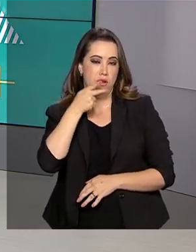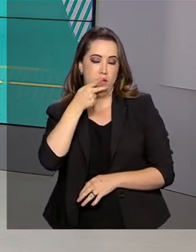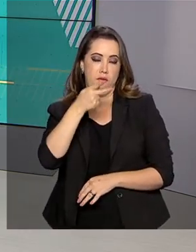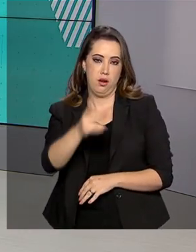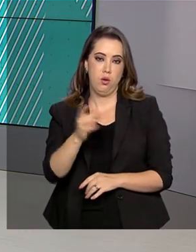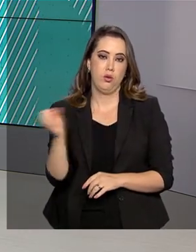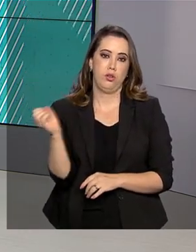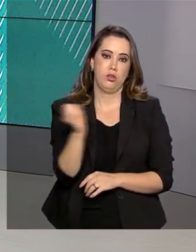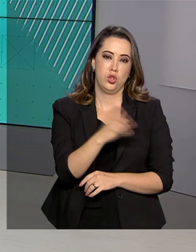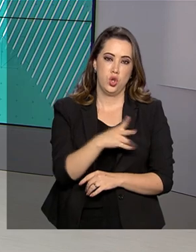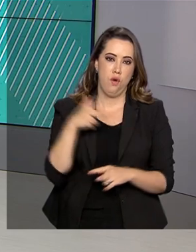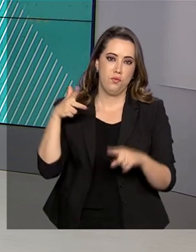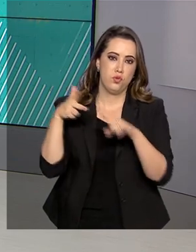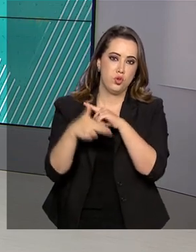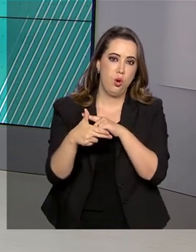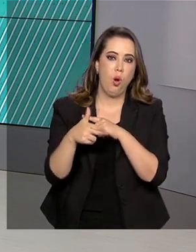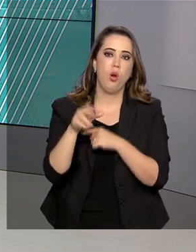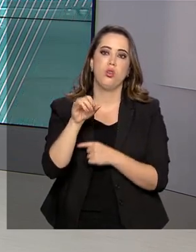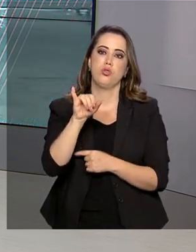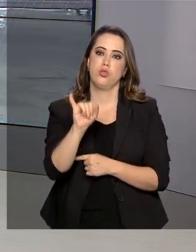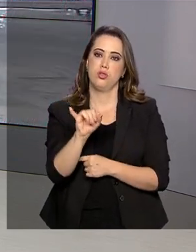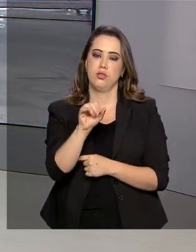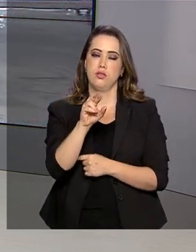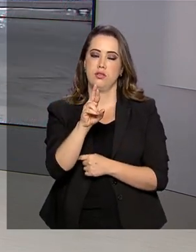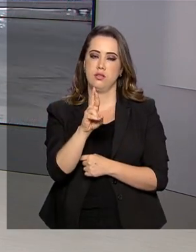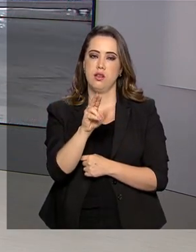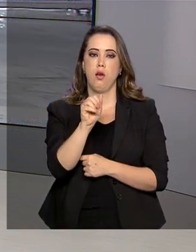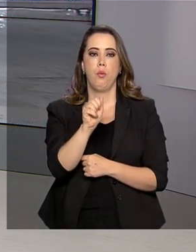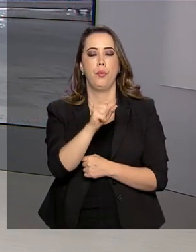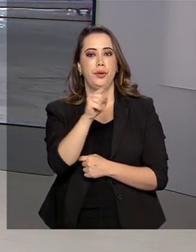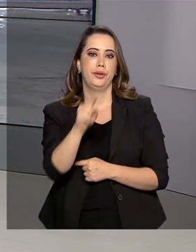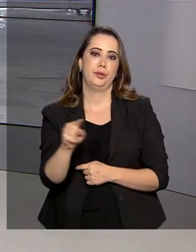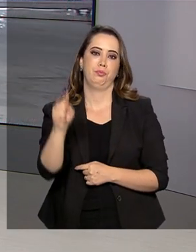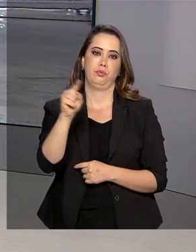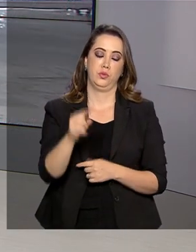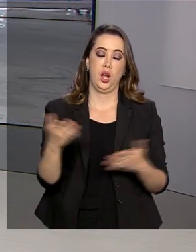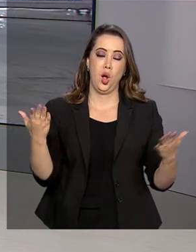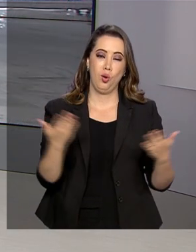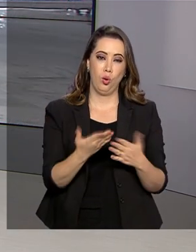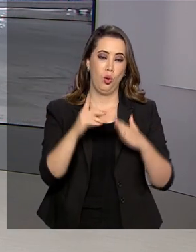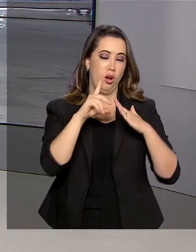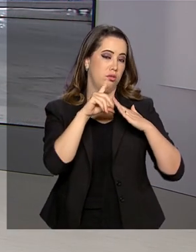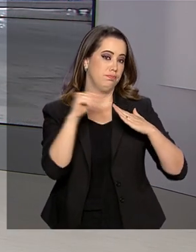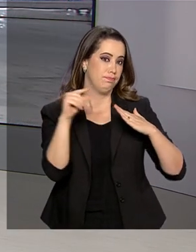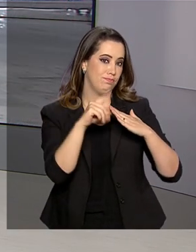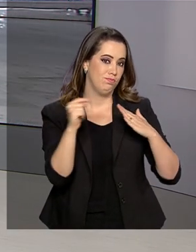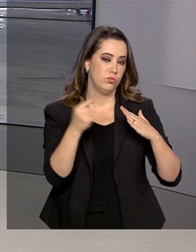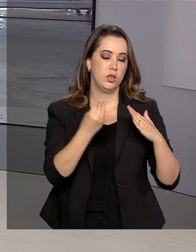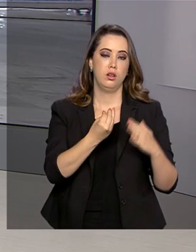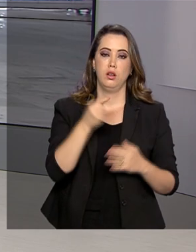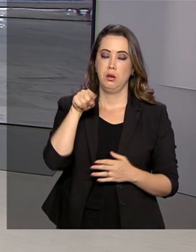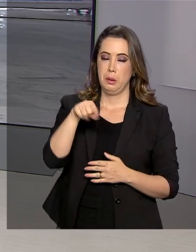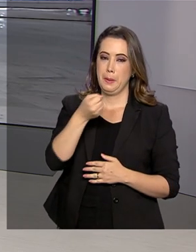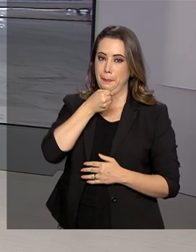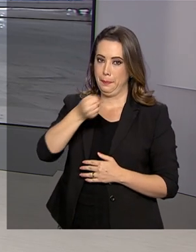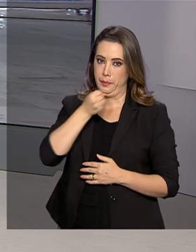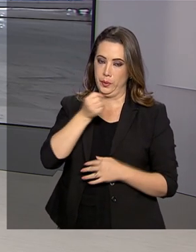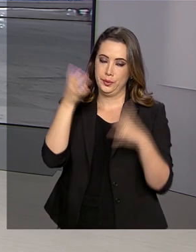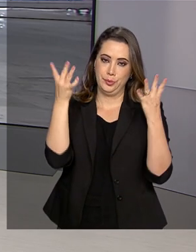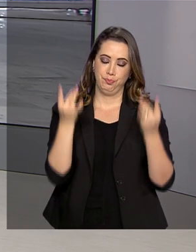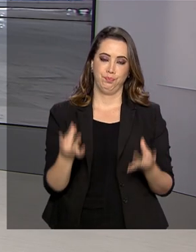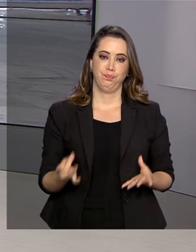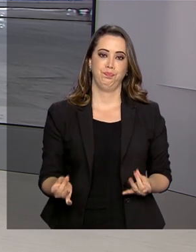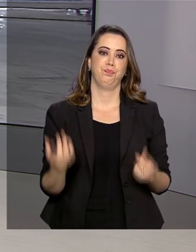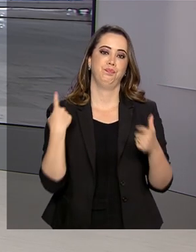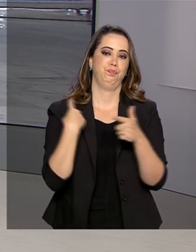novas sanções ao Irã. Ao vivo do Palácio do Planalto, a repórter Márcia Fernandes tem os detalhes sobre os novos capítulos